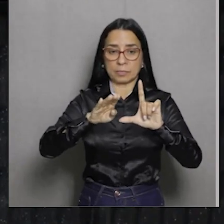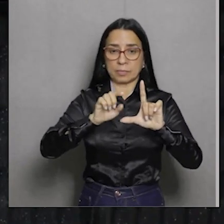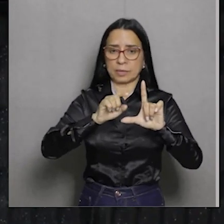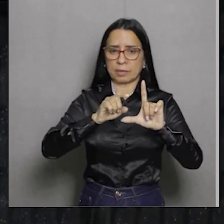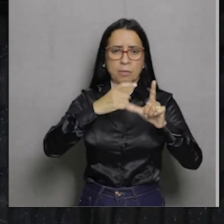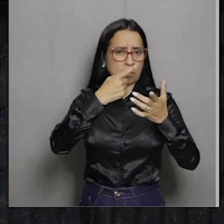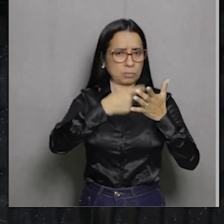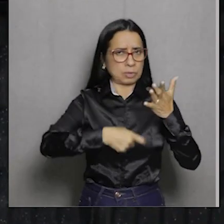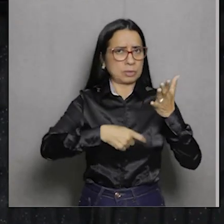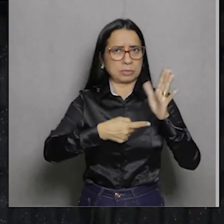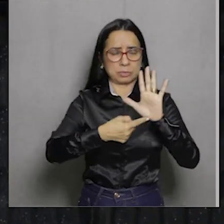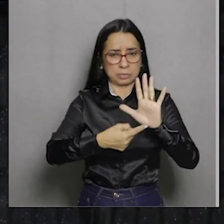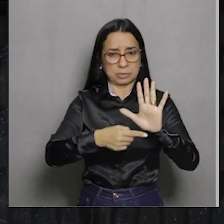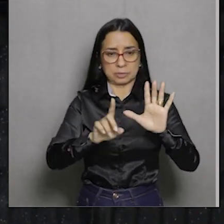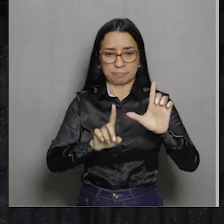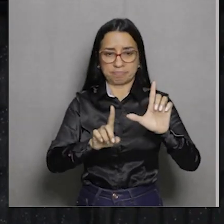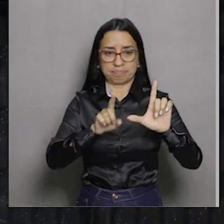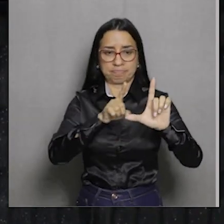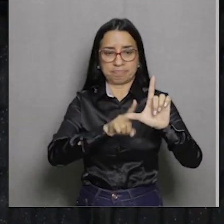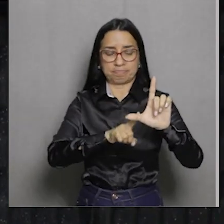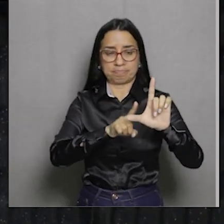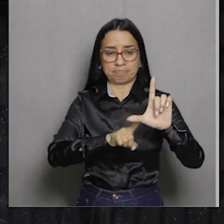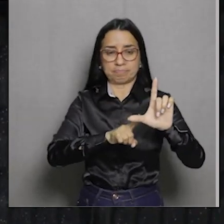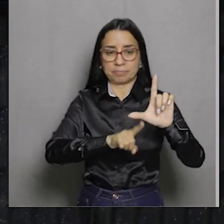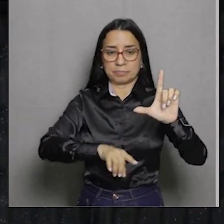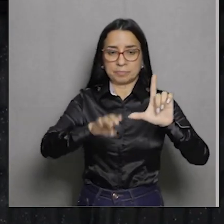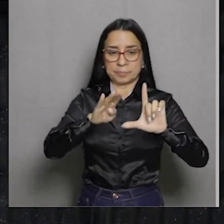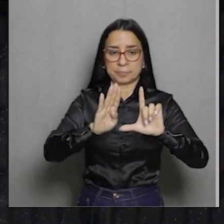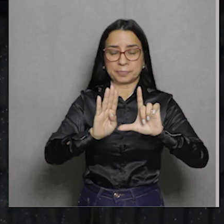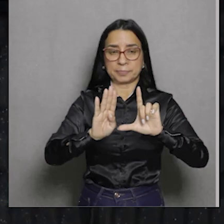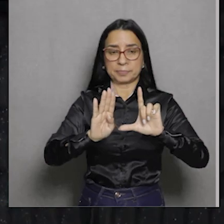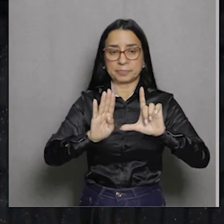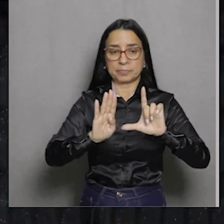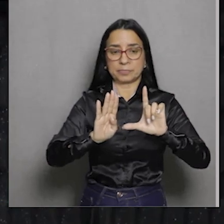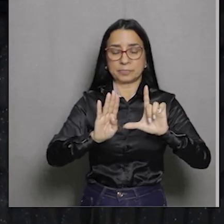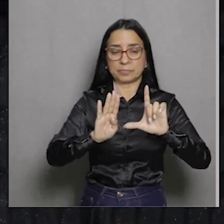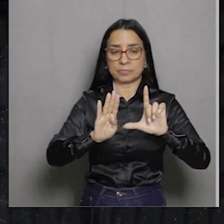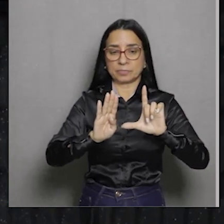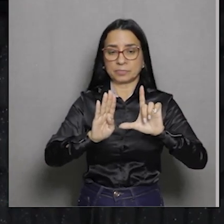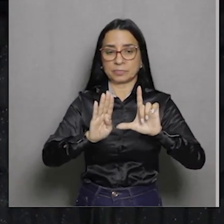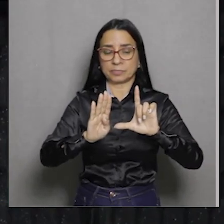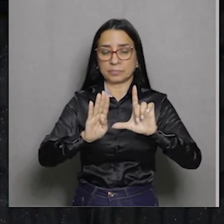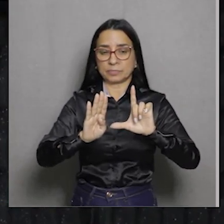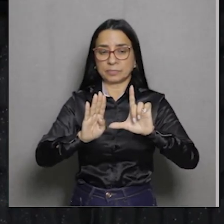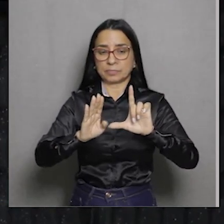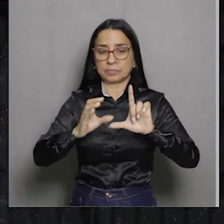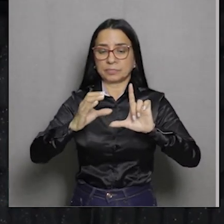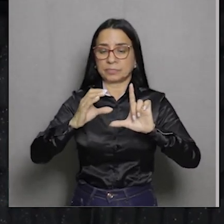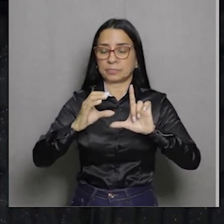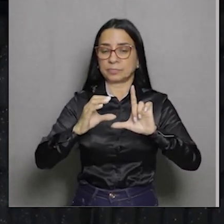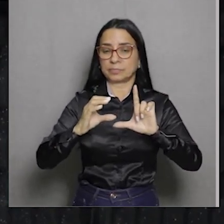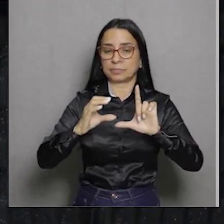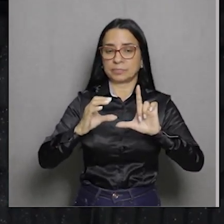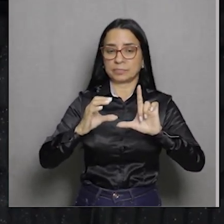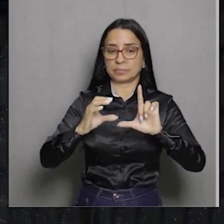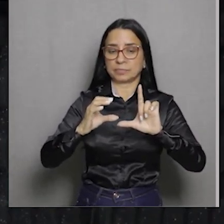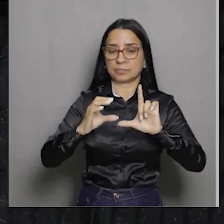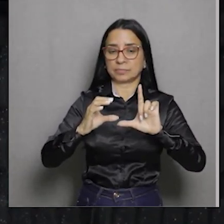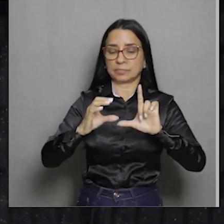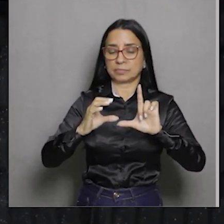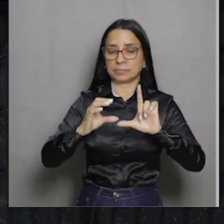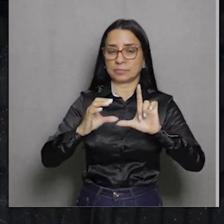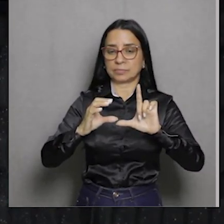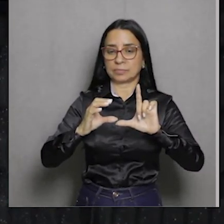está falando isso? B. B. Ineficácia da ação integrativa das ordens religiosas. C. D.